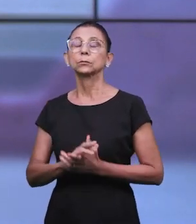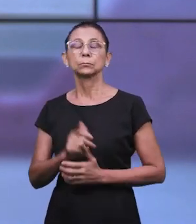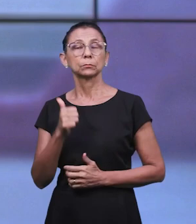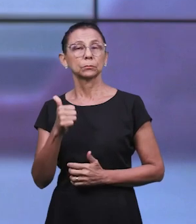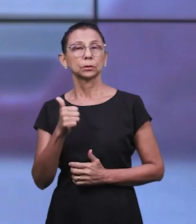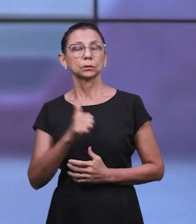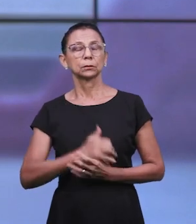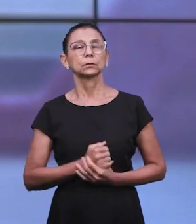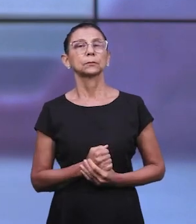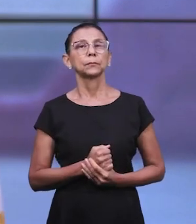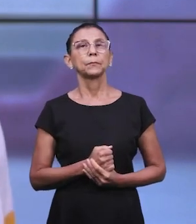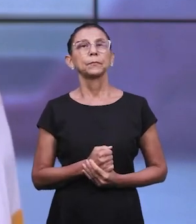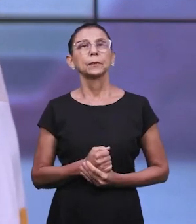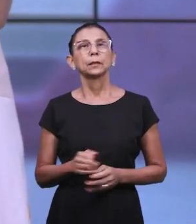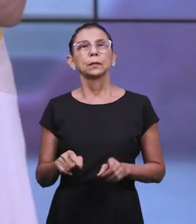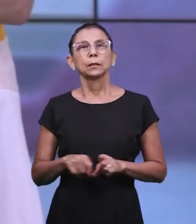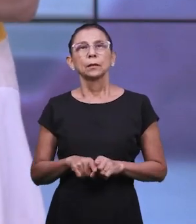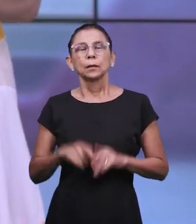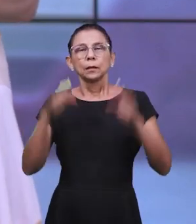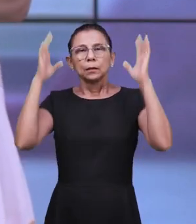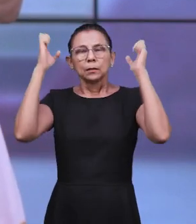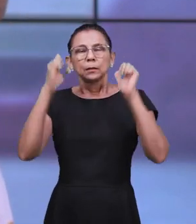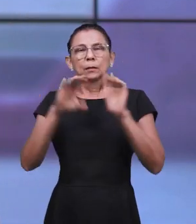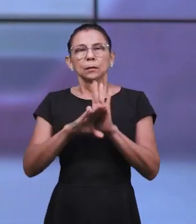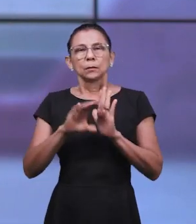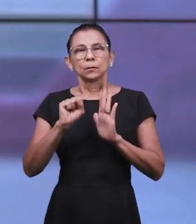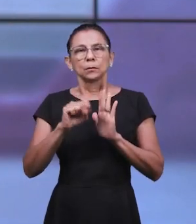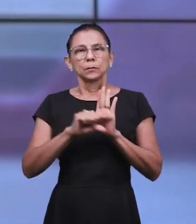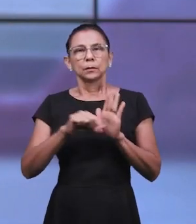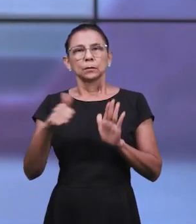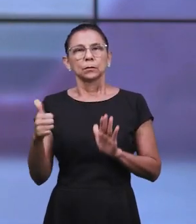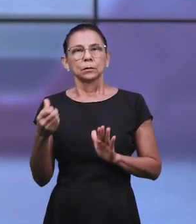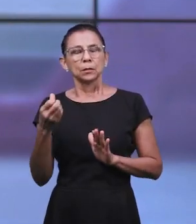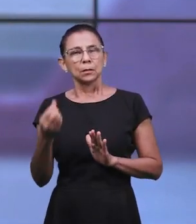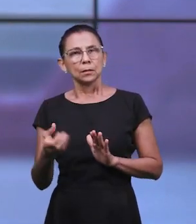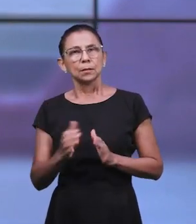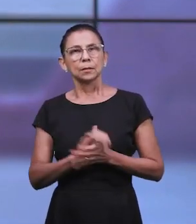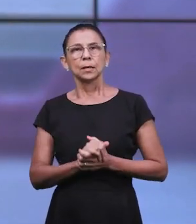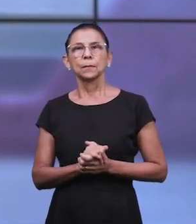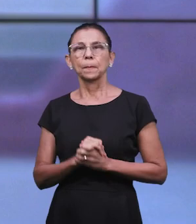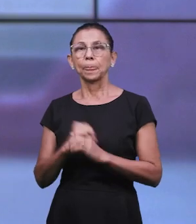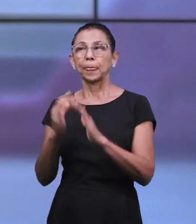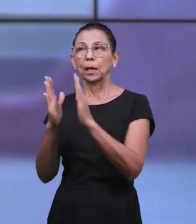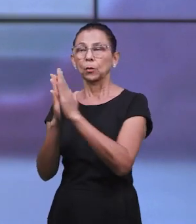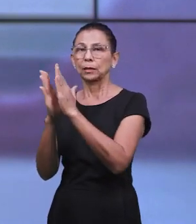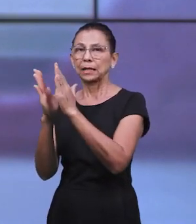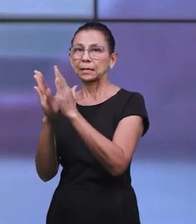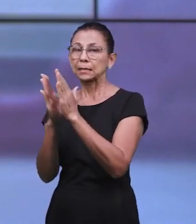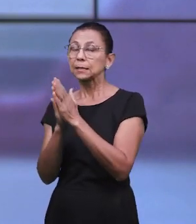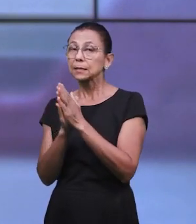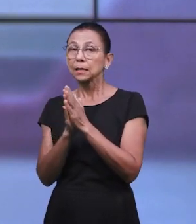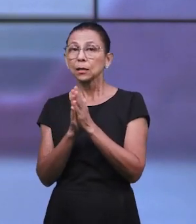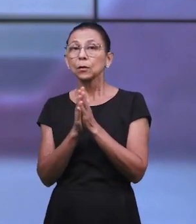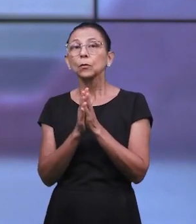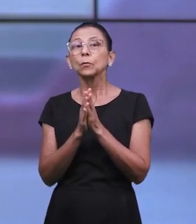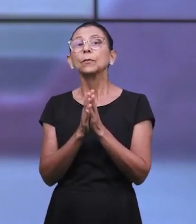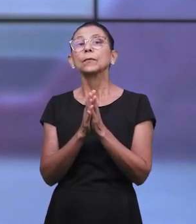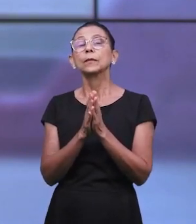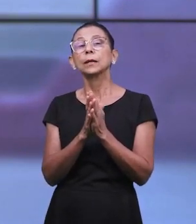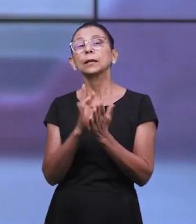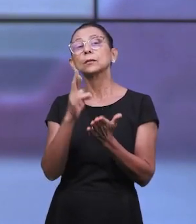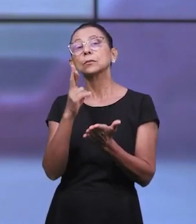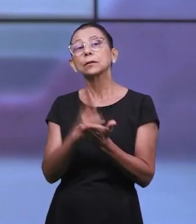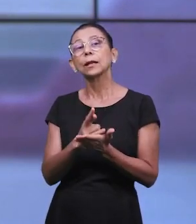livro de Esther, capítulo 8, 16, registra o fruto da oração, o fruto da intervenção que Mardoqueu fez no